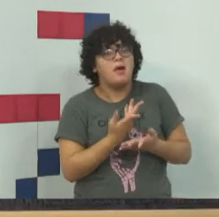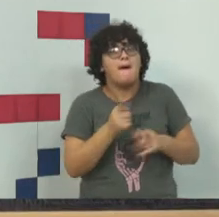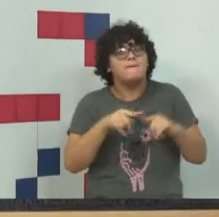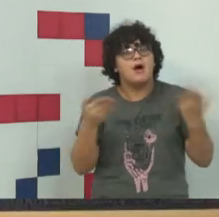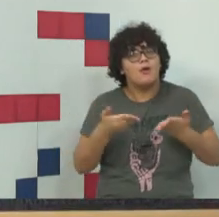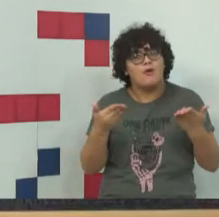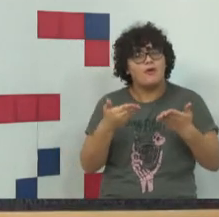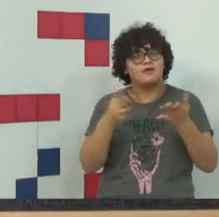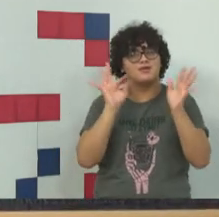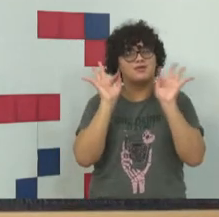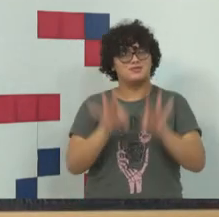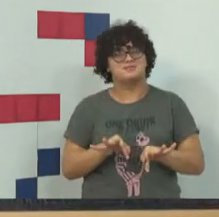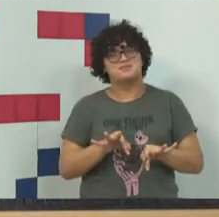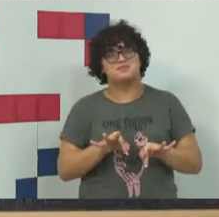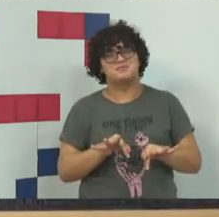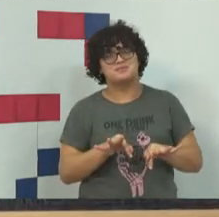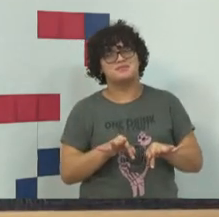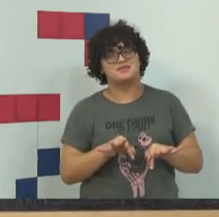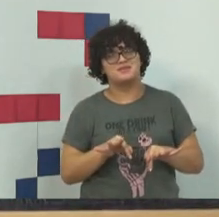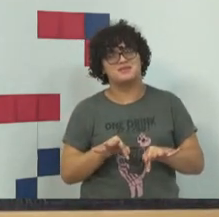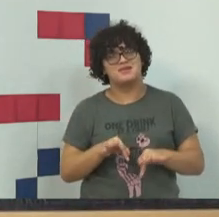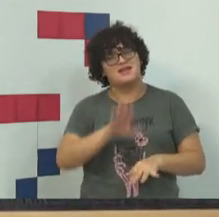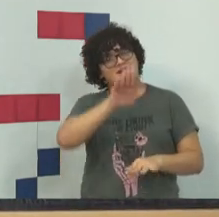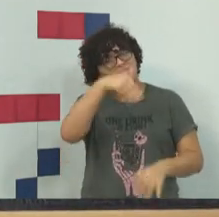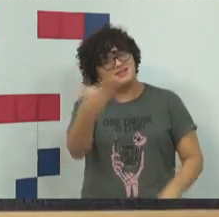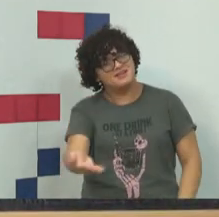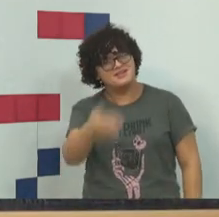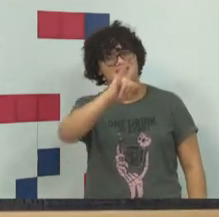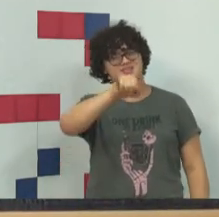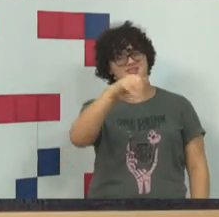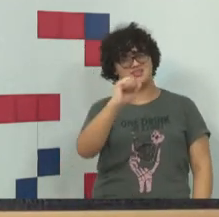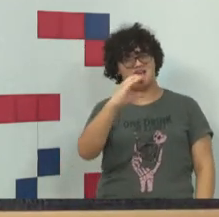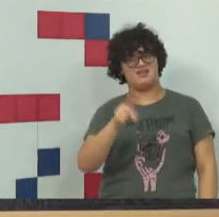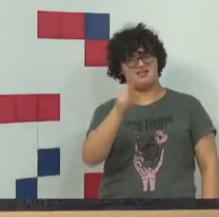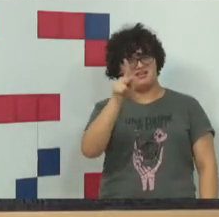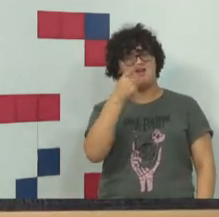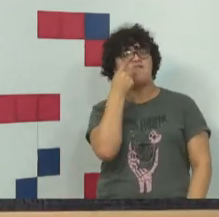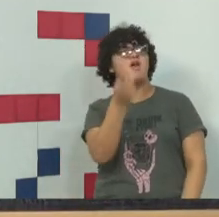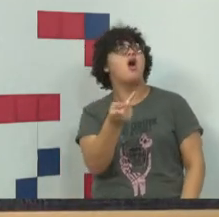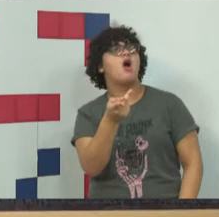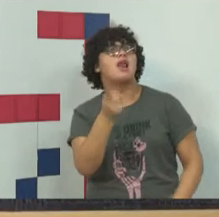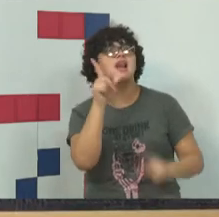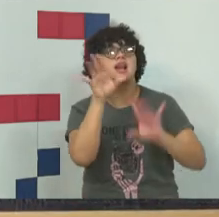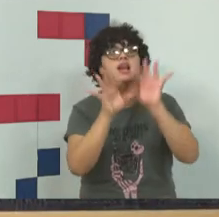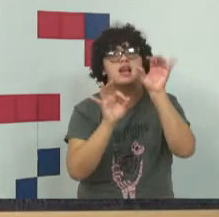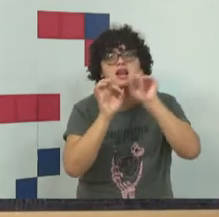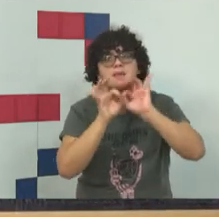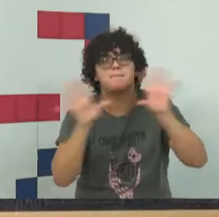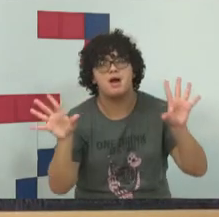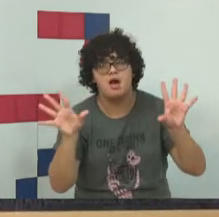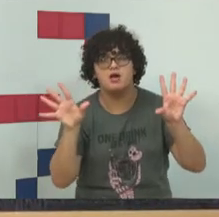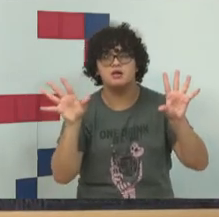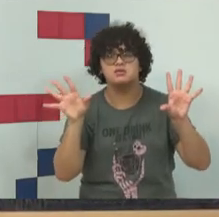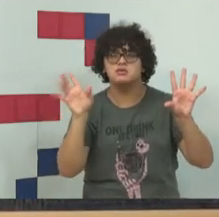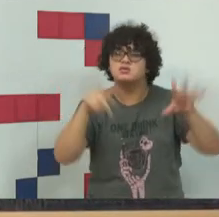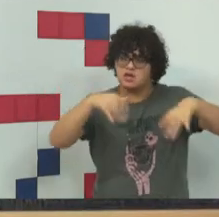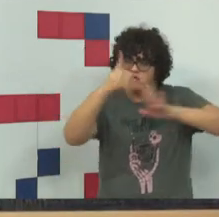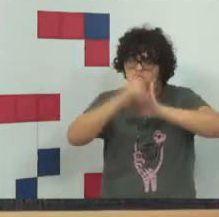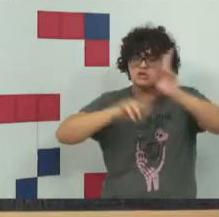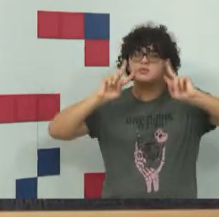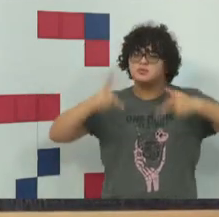para a gente terminar, a Jaque disse o seguinte, a liberdade de expressão é um direito humano